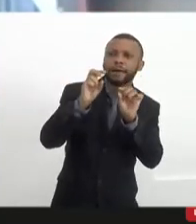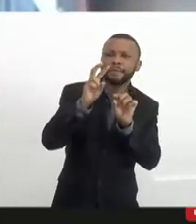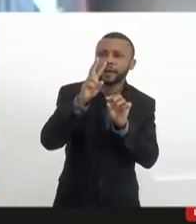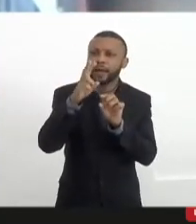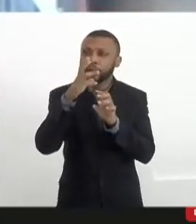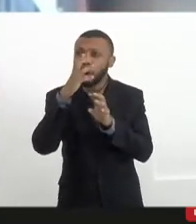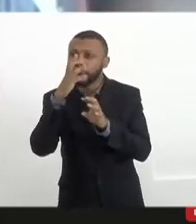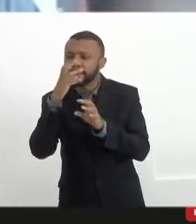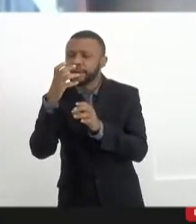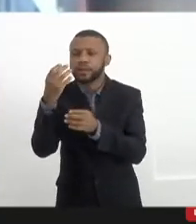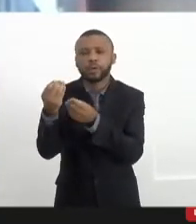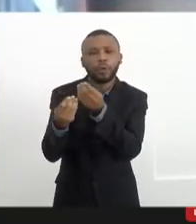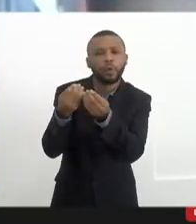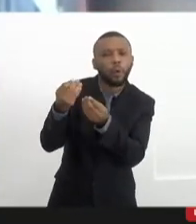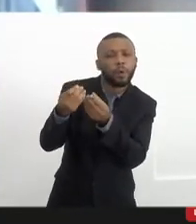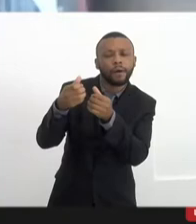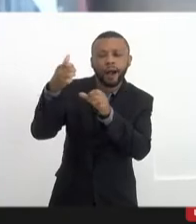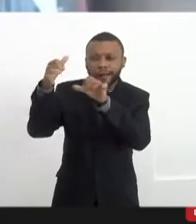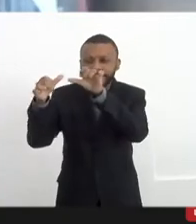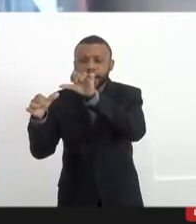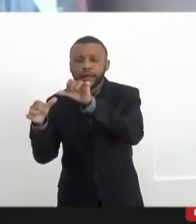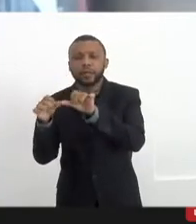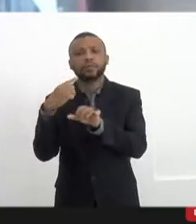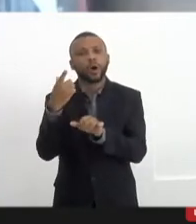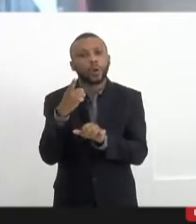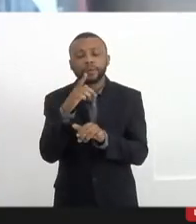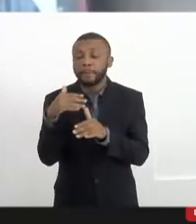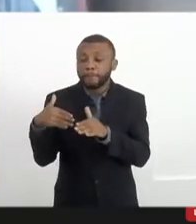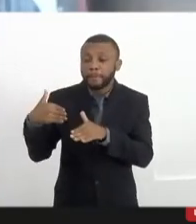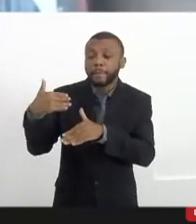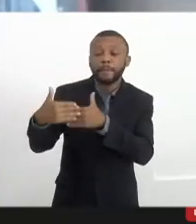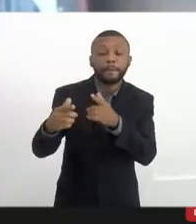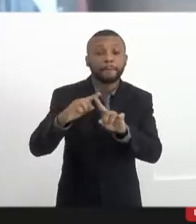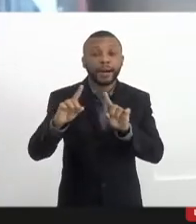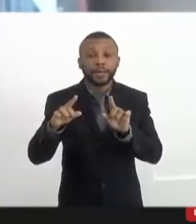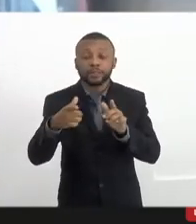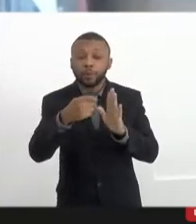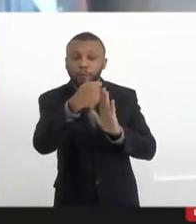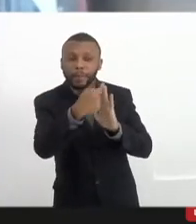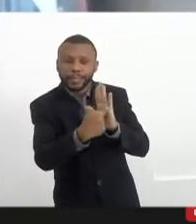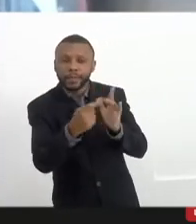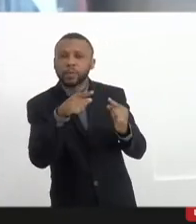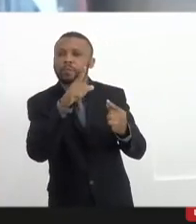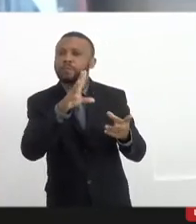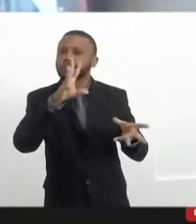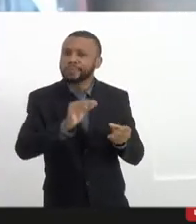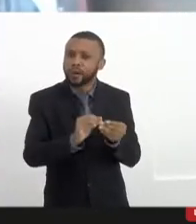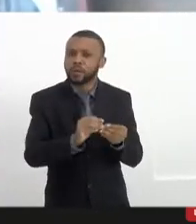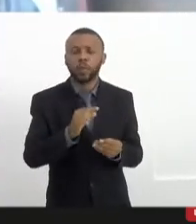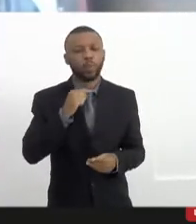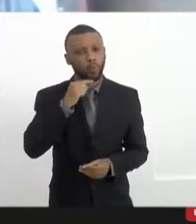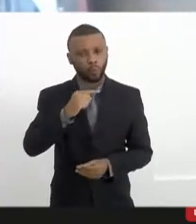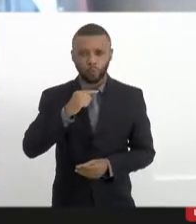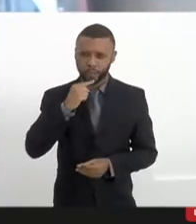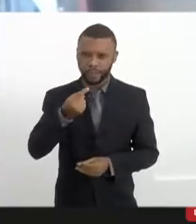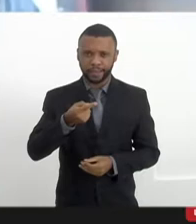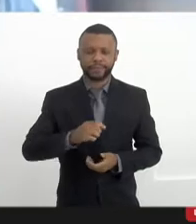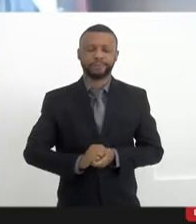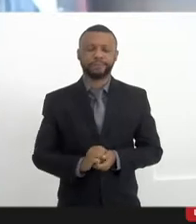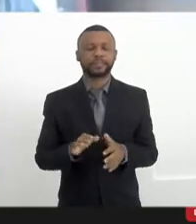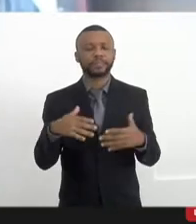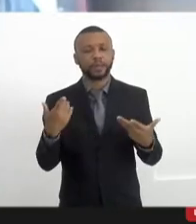e nós avançamos, mas não conseguimos ainda um parecer, digamos assim, conclusivo. Então, Valdeque, eu